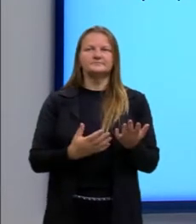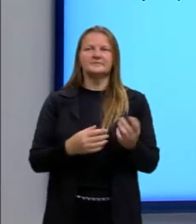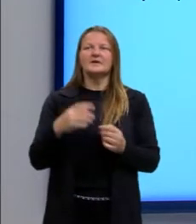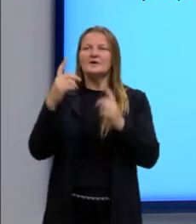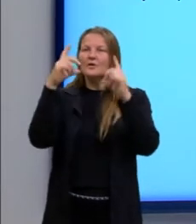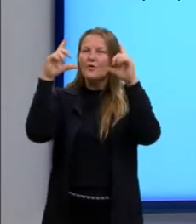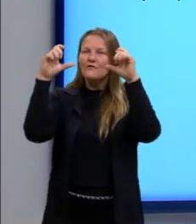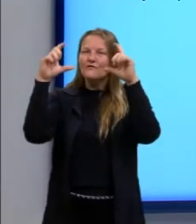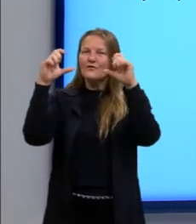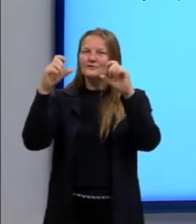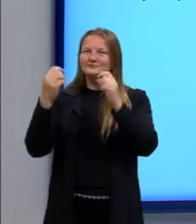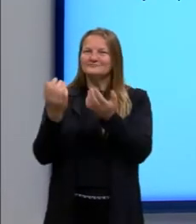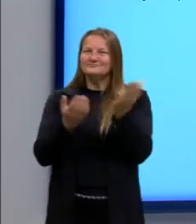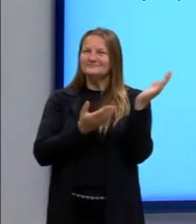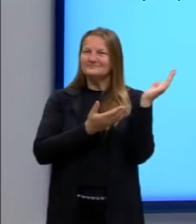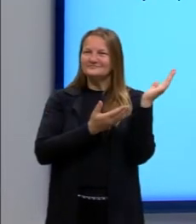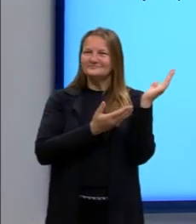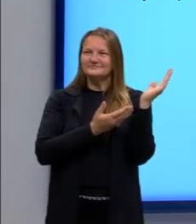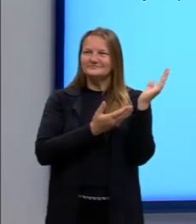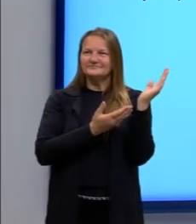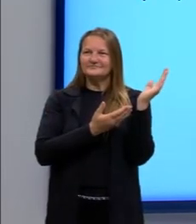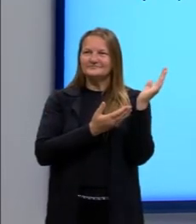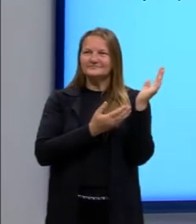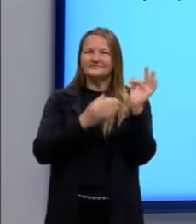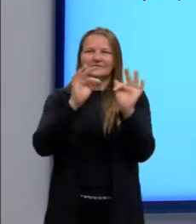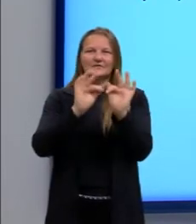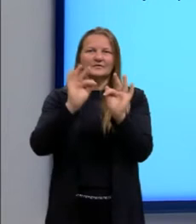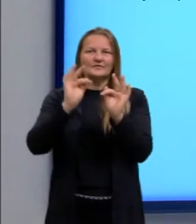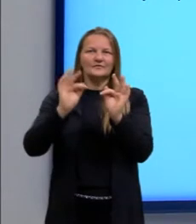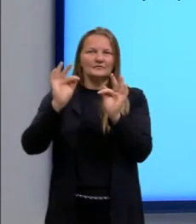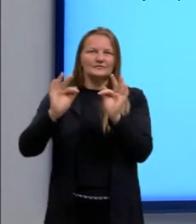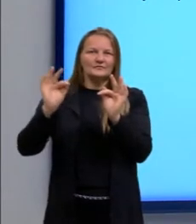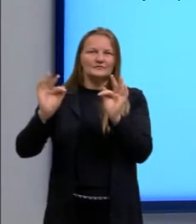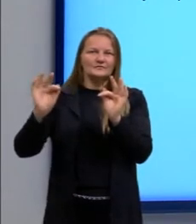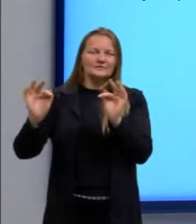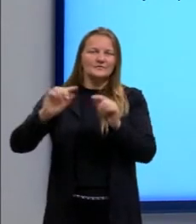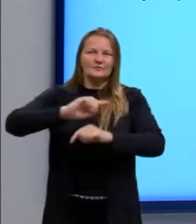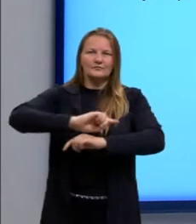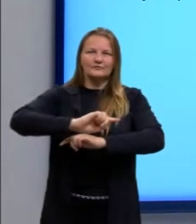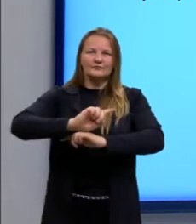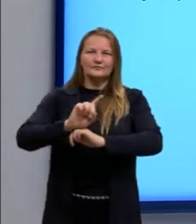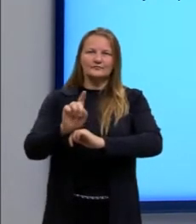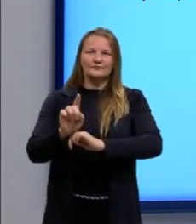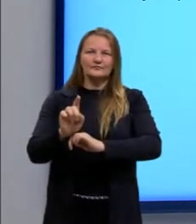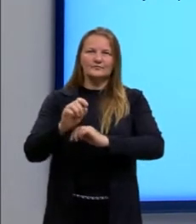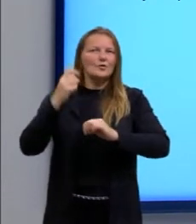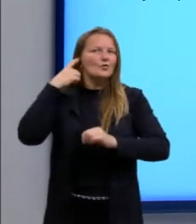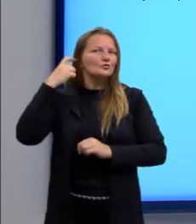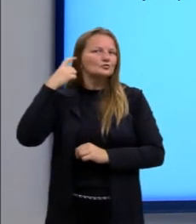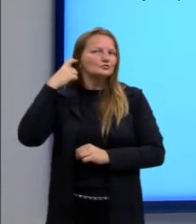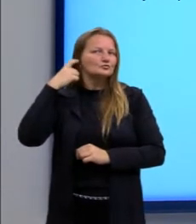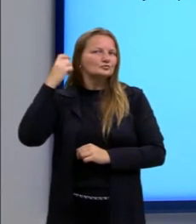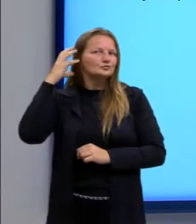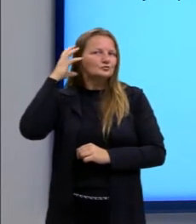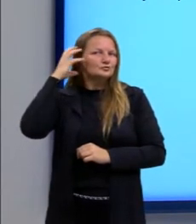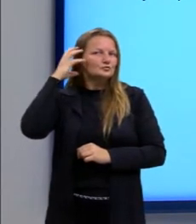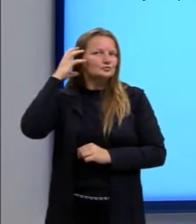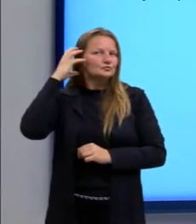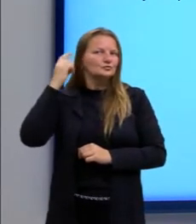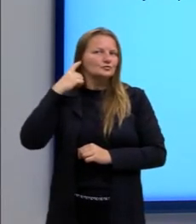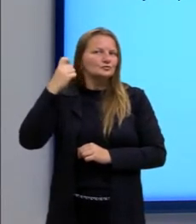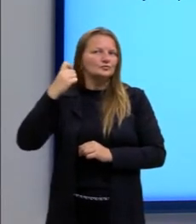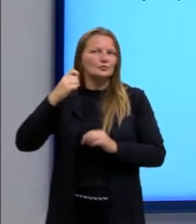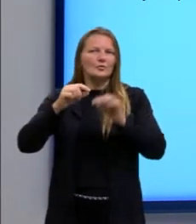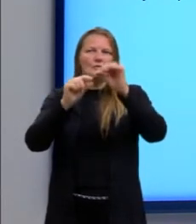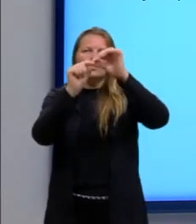figura, como a frequência fundamental e a velocidade de propagação do som emitido pela barra